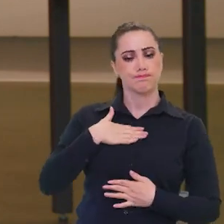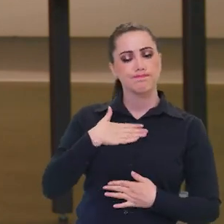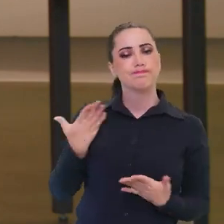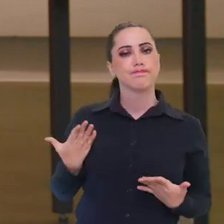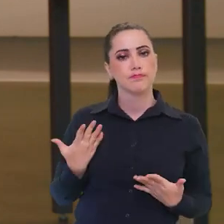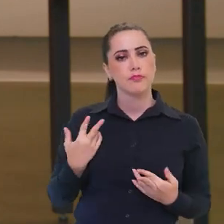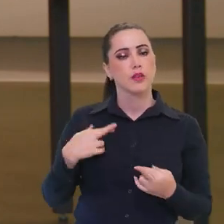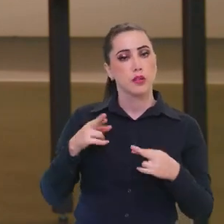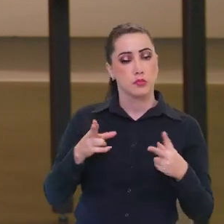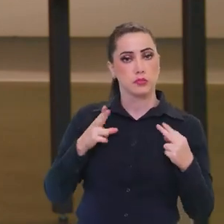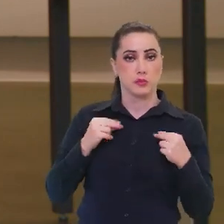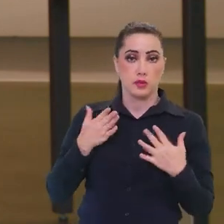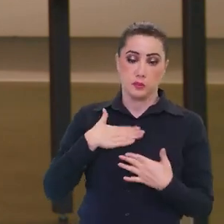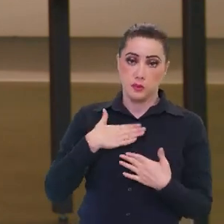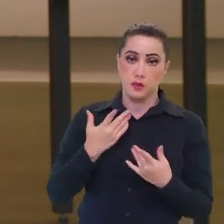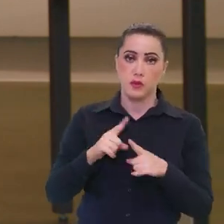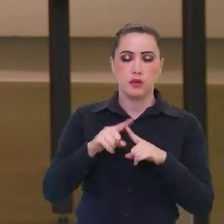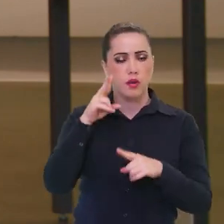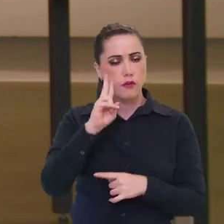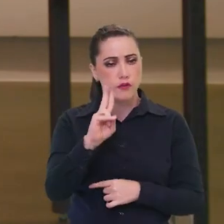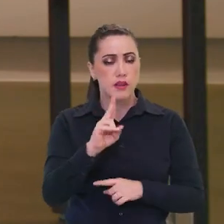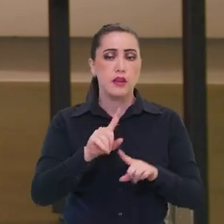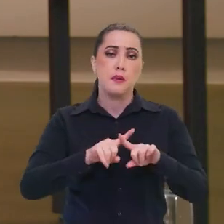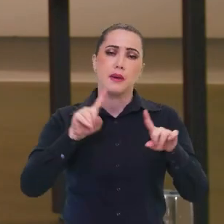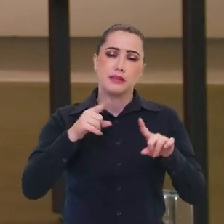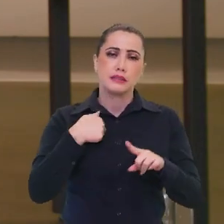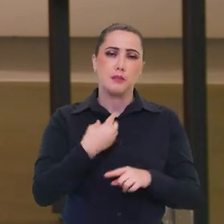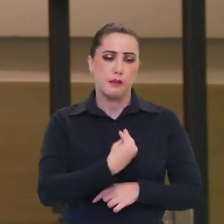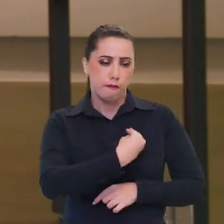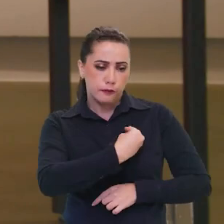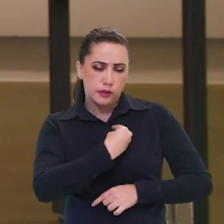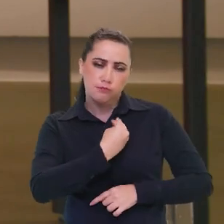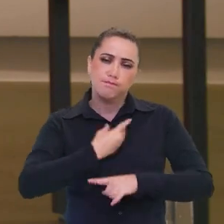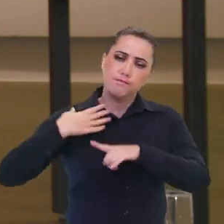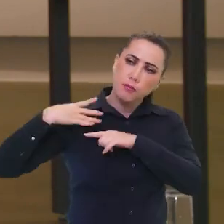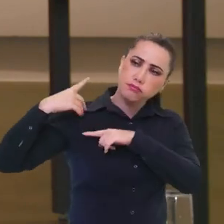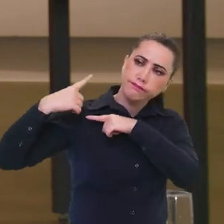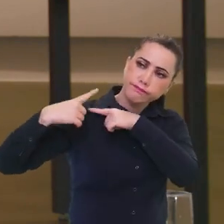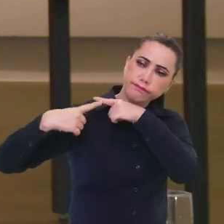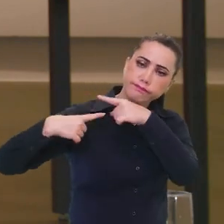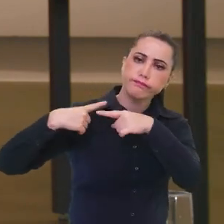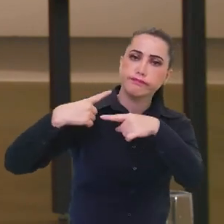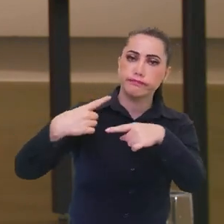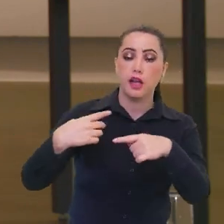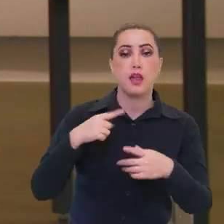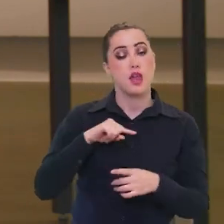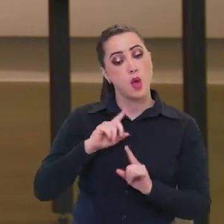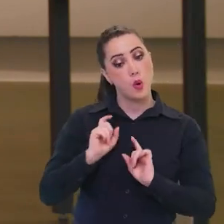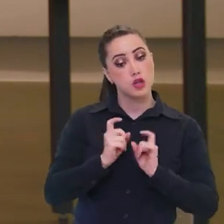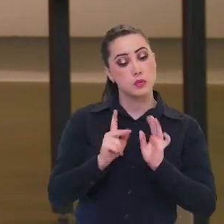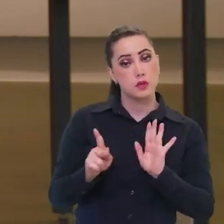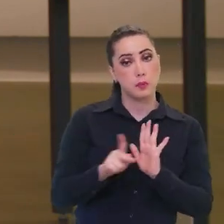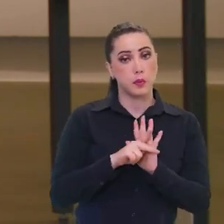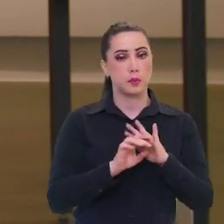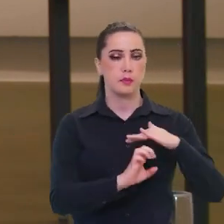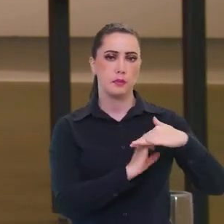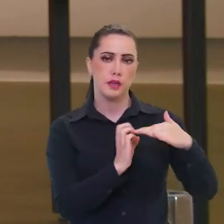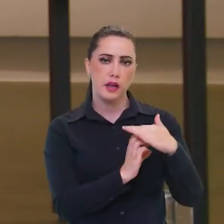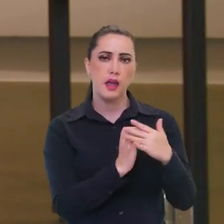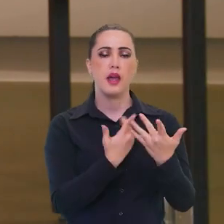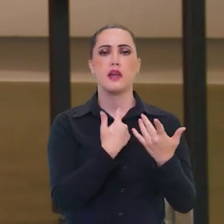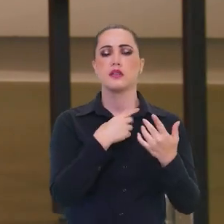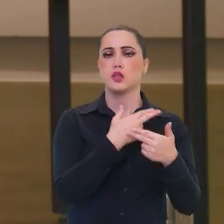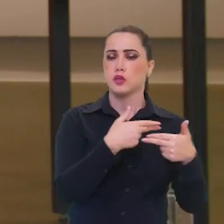coisas, então eu vi que esse conhecimento da vivência e das dificuldades que a gente passa, né? Eu como gestora também de